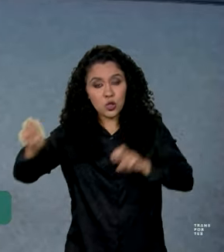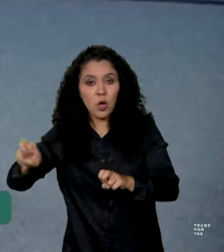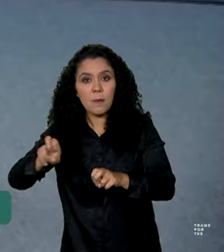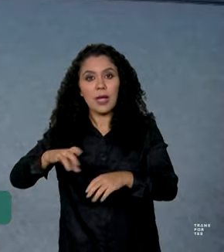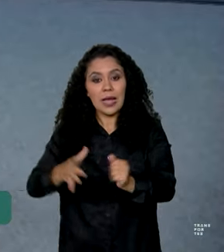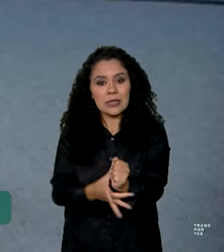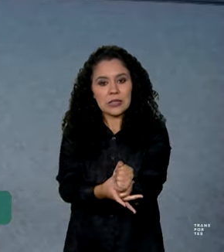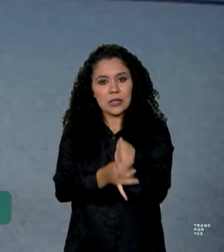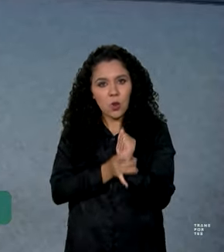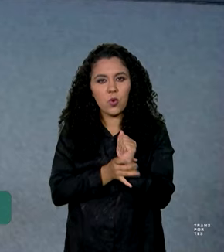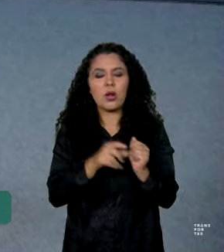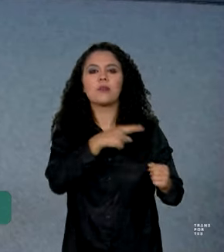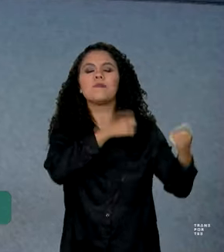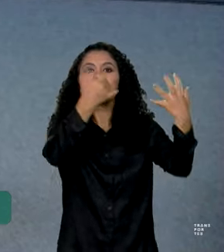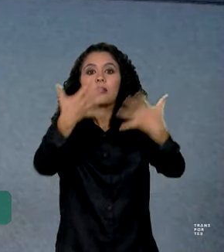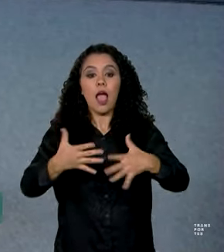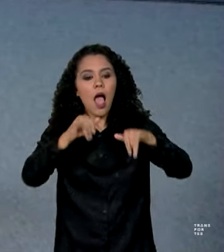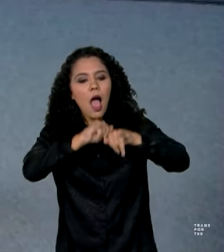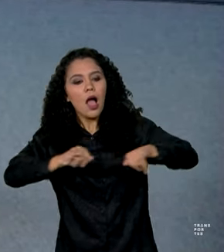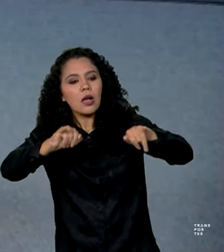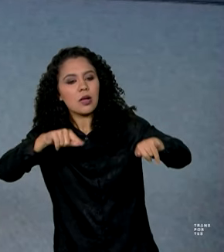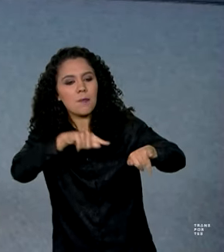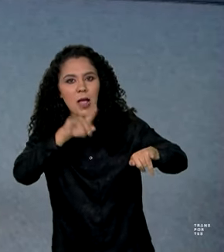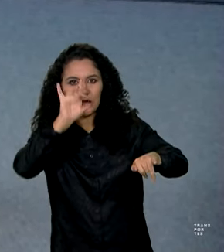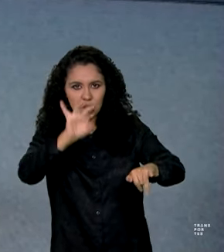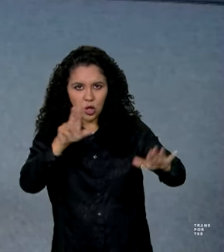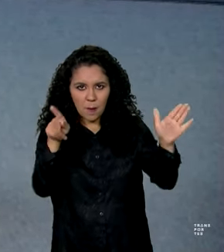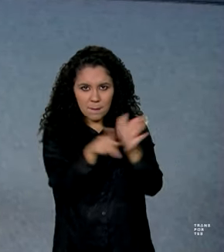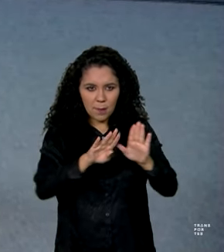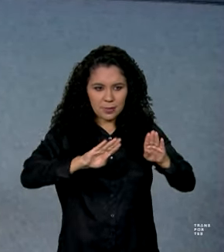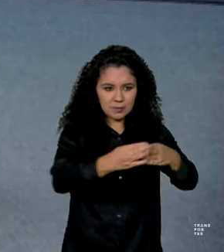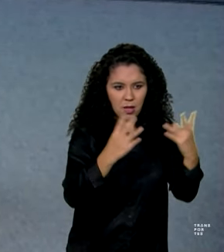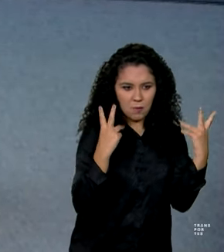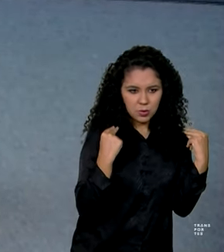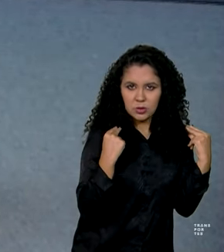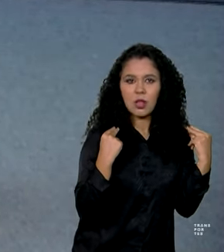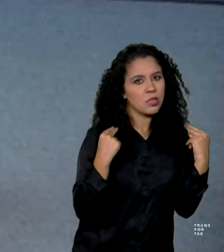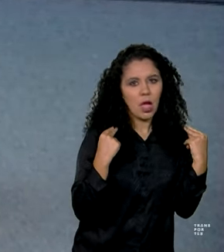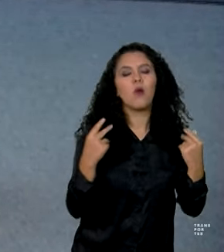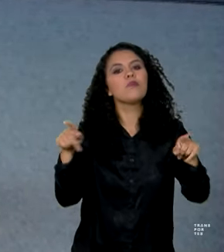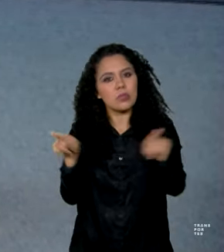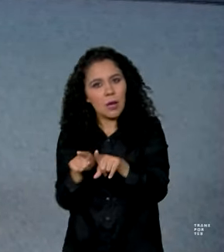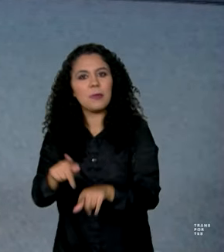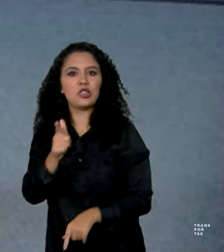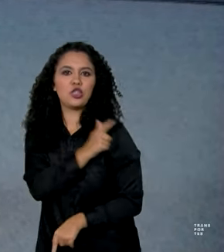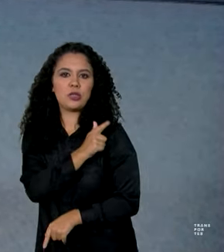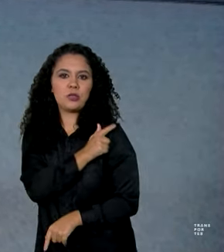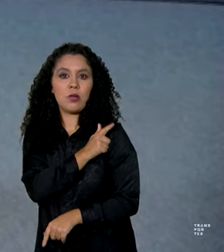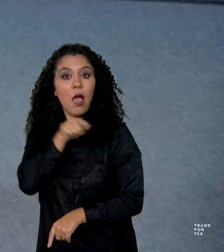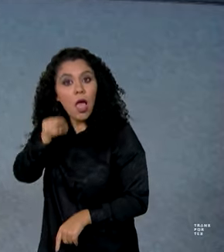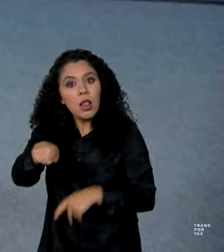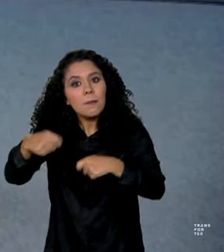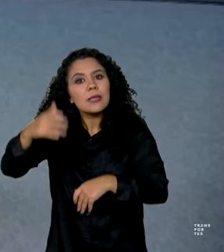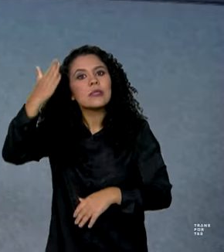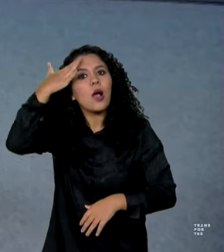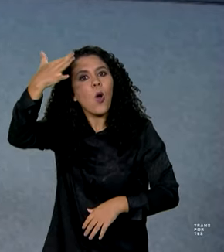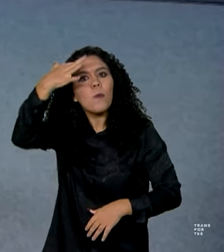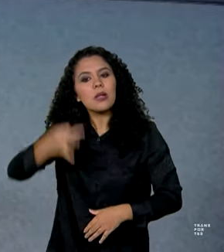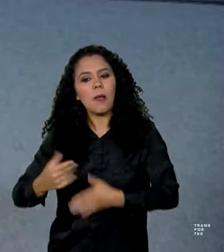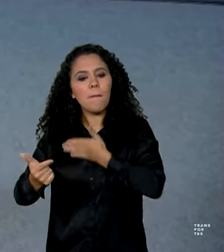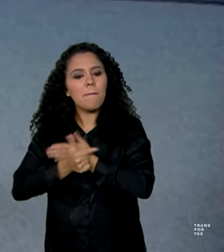campanha não é mais voltada somente para o motorista, para o cidadão, ela é voltada também para o gestor, para ele entender o seu papel,